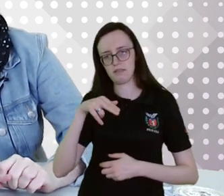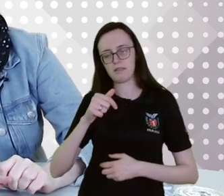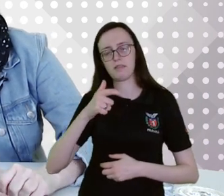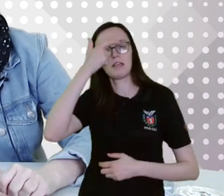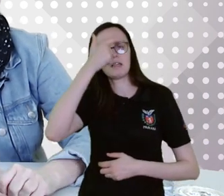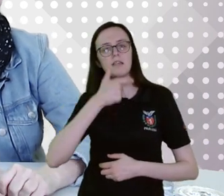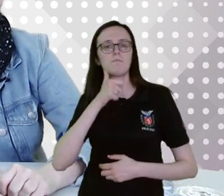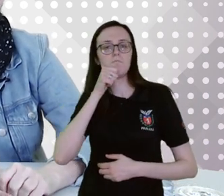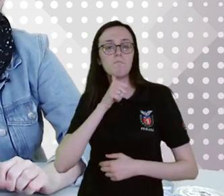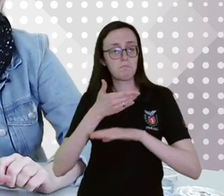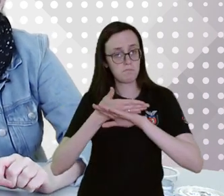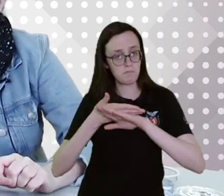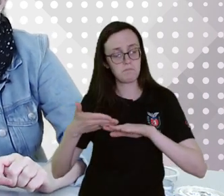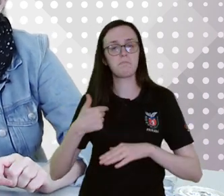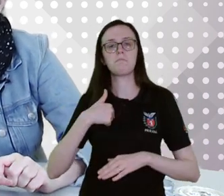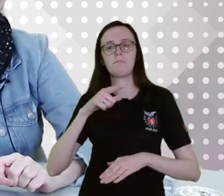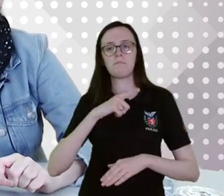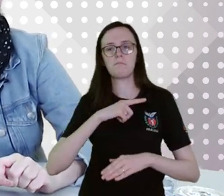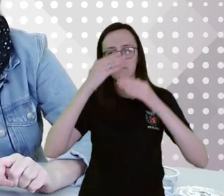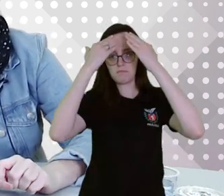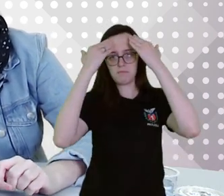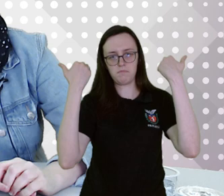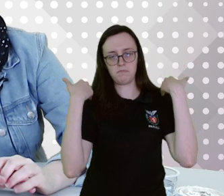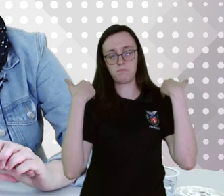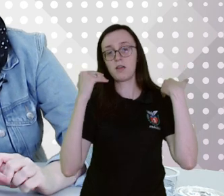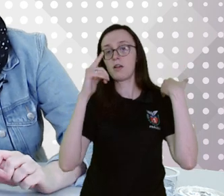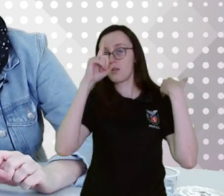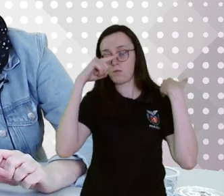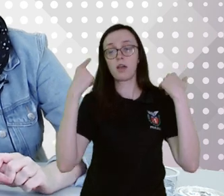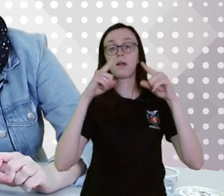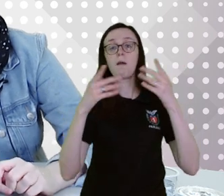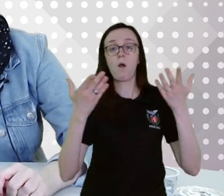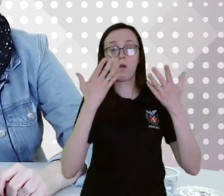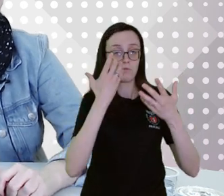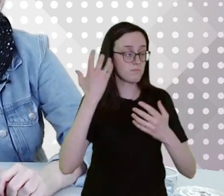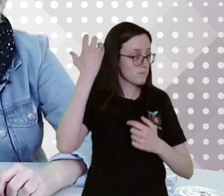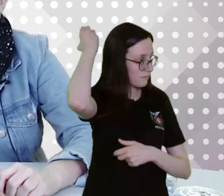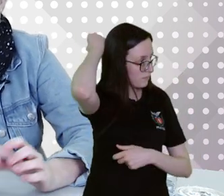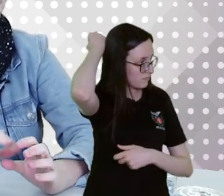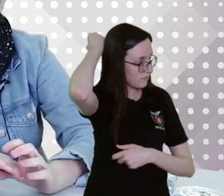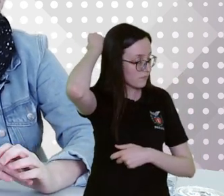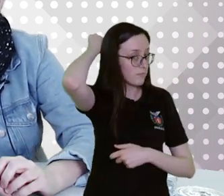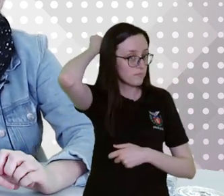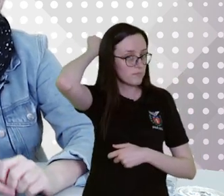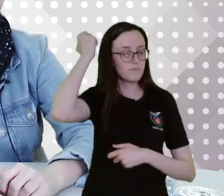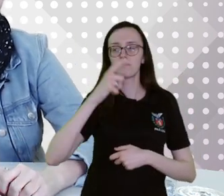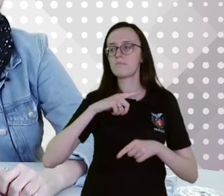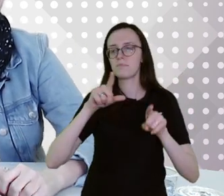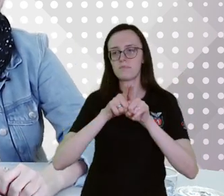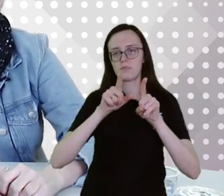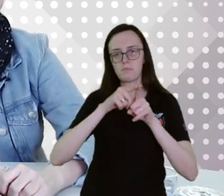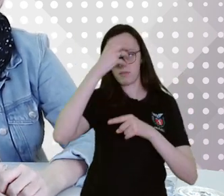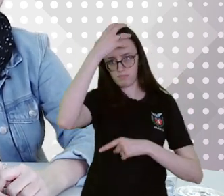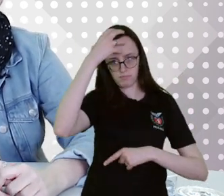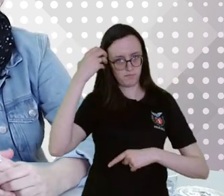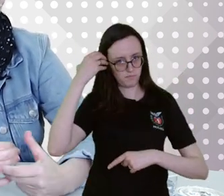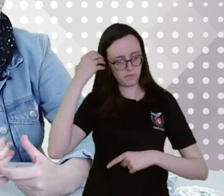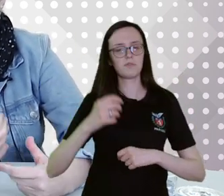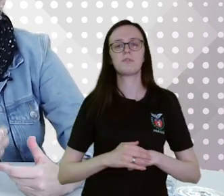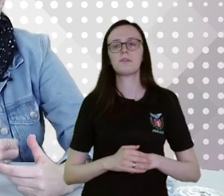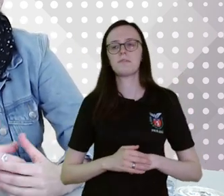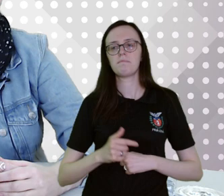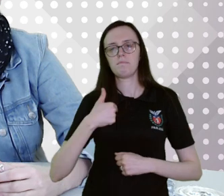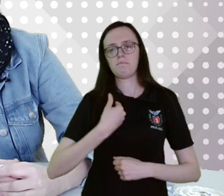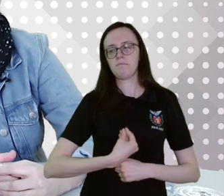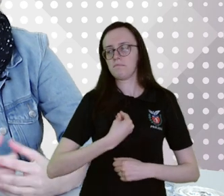branca, tenho cabelo na altura dos ombros, loiro, mas hoje eles estão presos num rabo de cavalo com uma franja. Eu visto